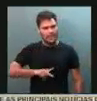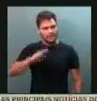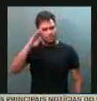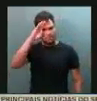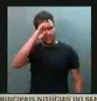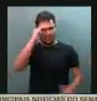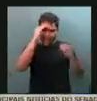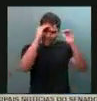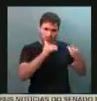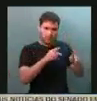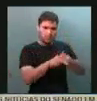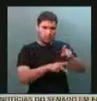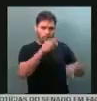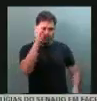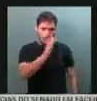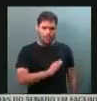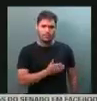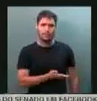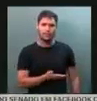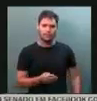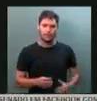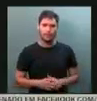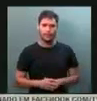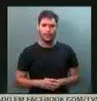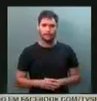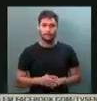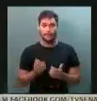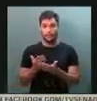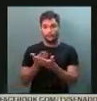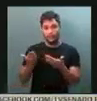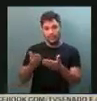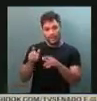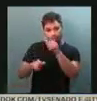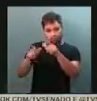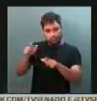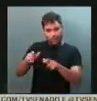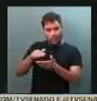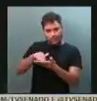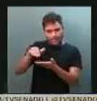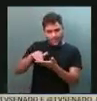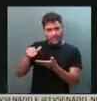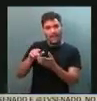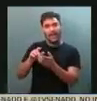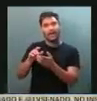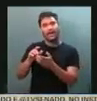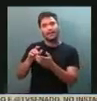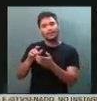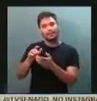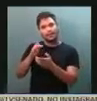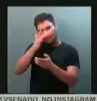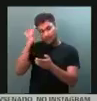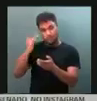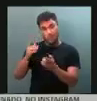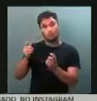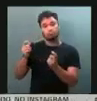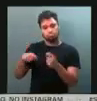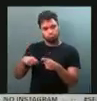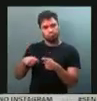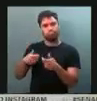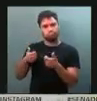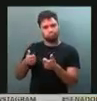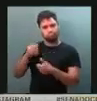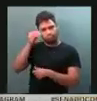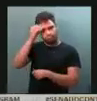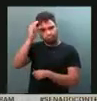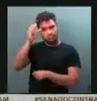e que alguém aí dos convidados, eu vejo o secretário, eu vejo gente competente aí na mesa, que